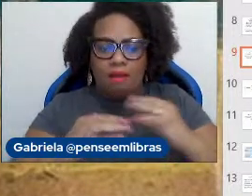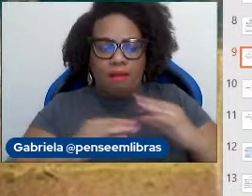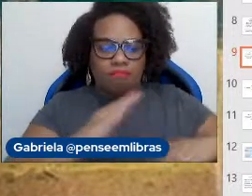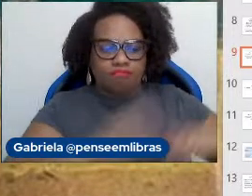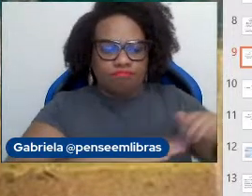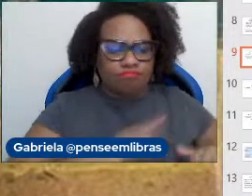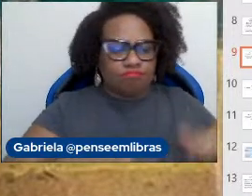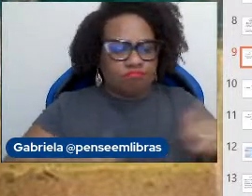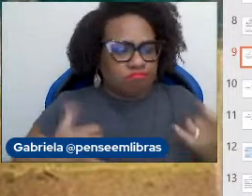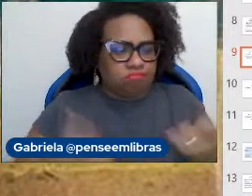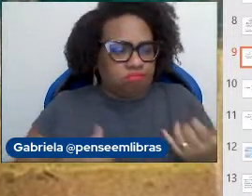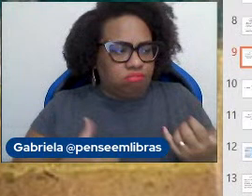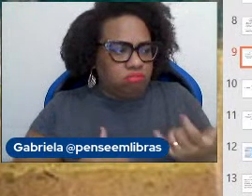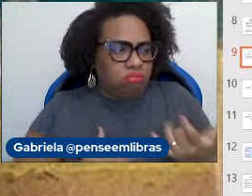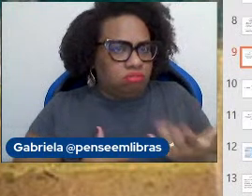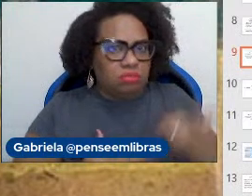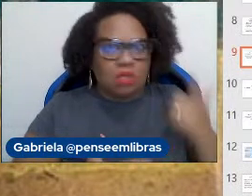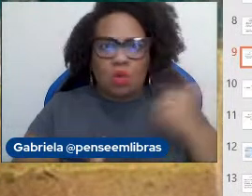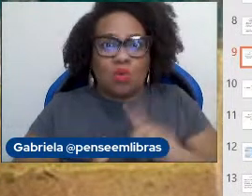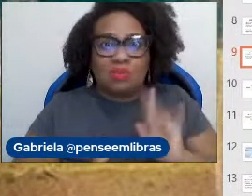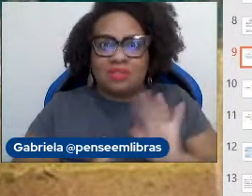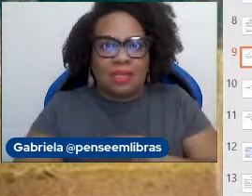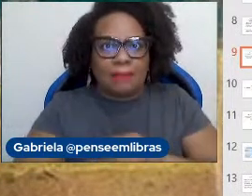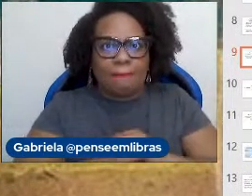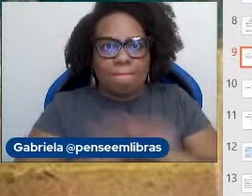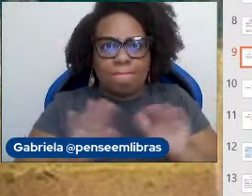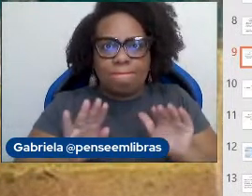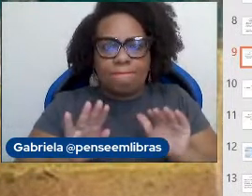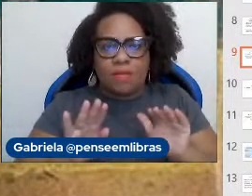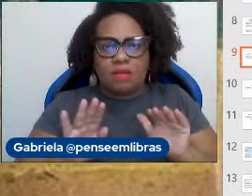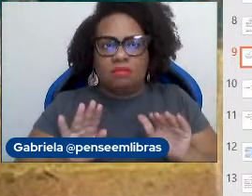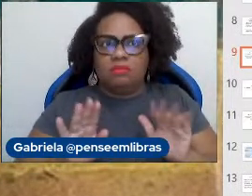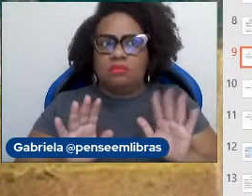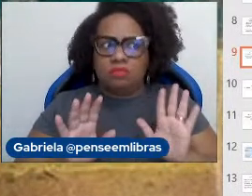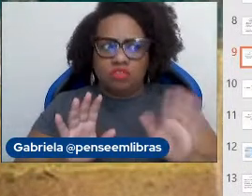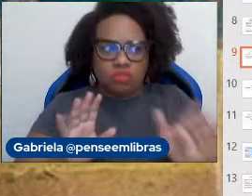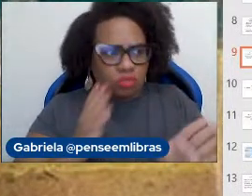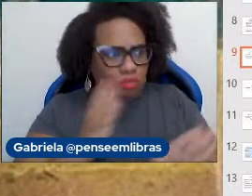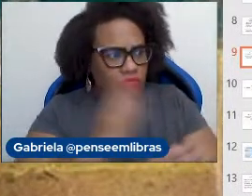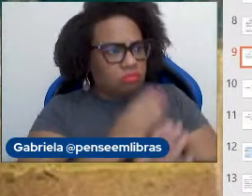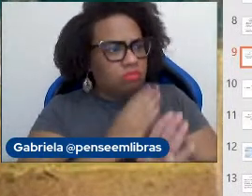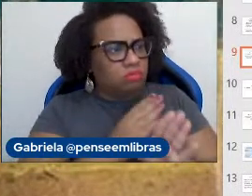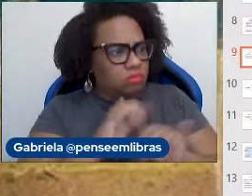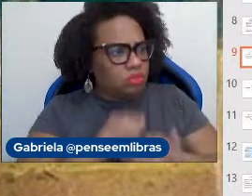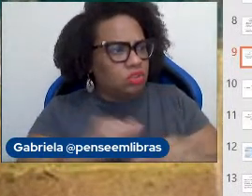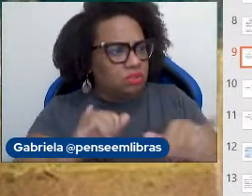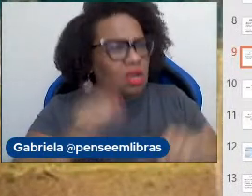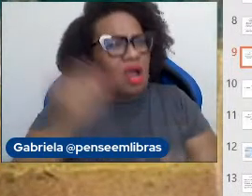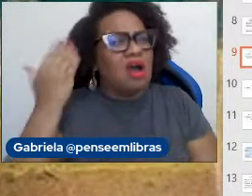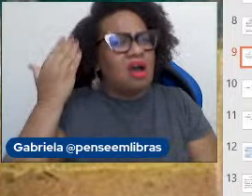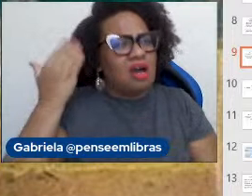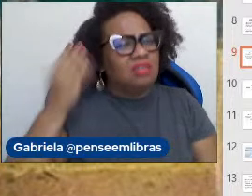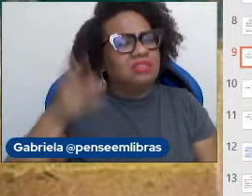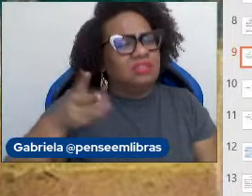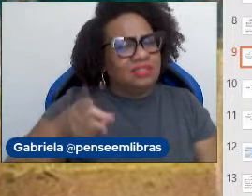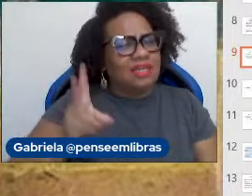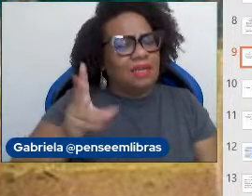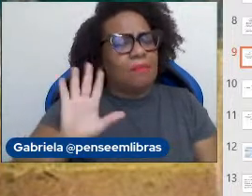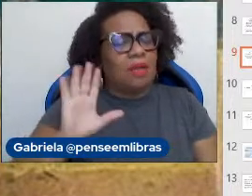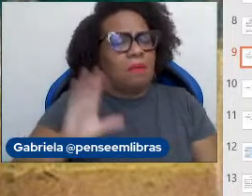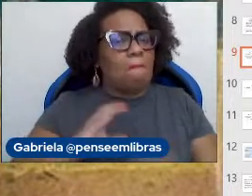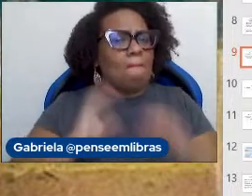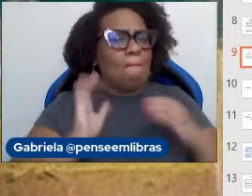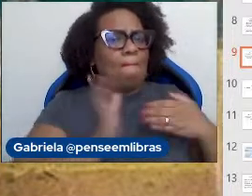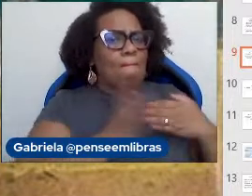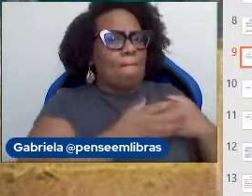passou a ser cada vez mais divulgado. Sempre houve, na verdade, mas isso era escondido por causa